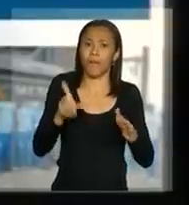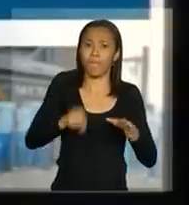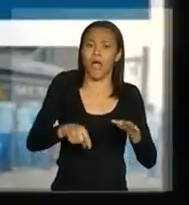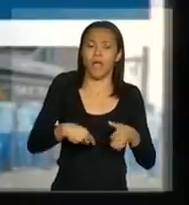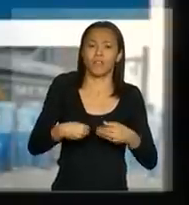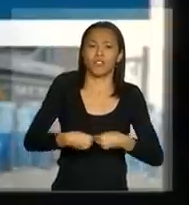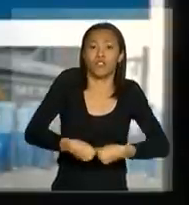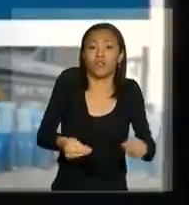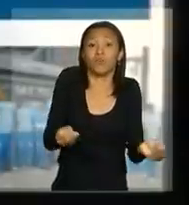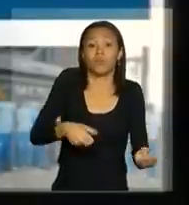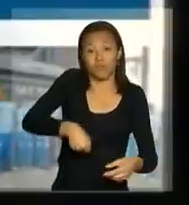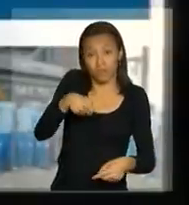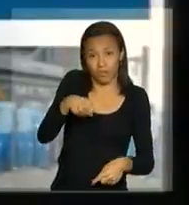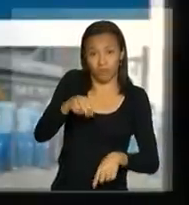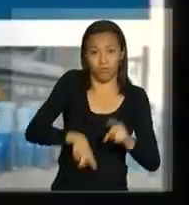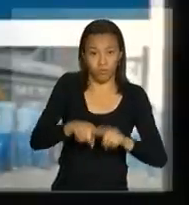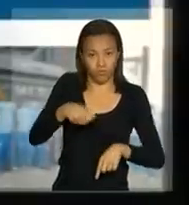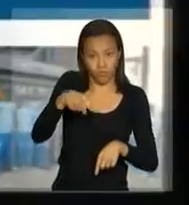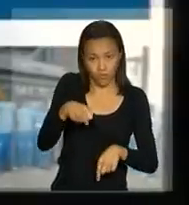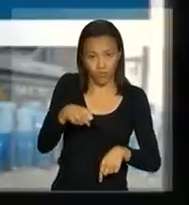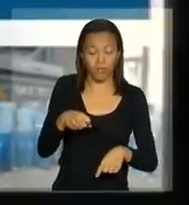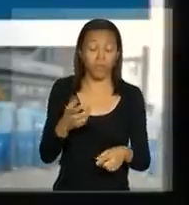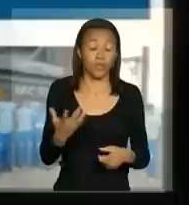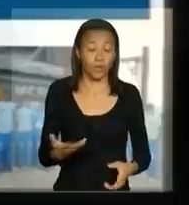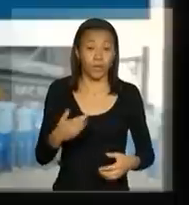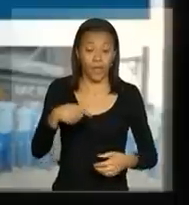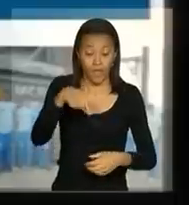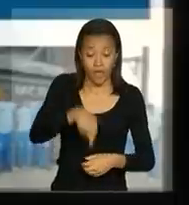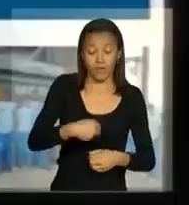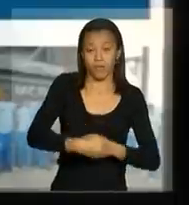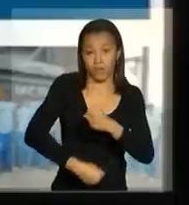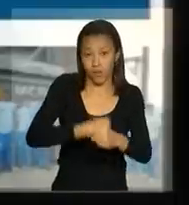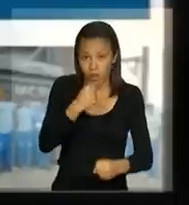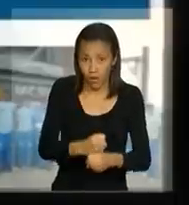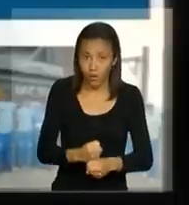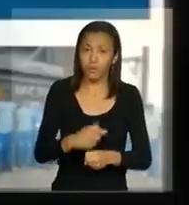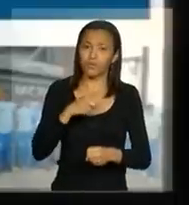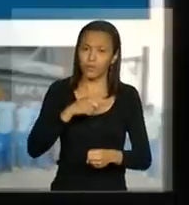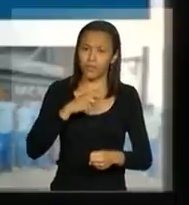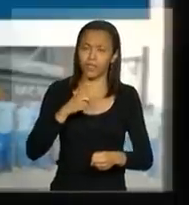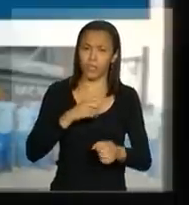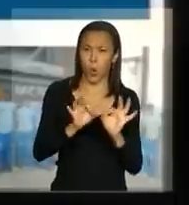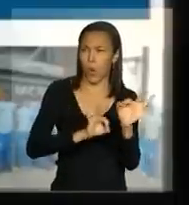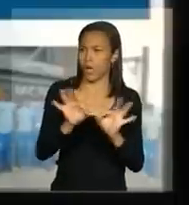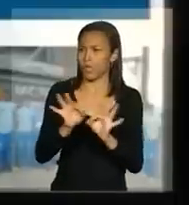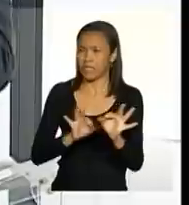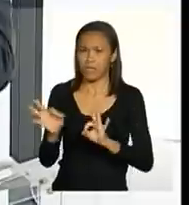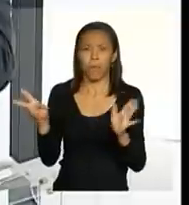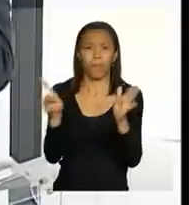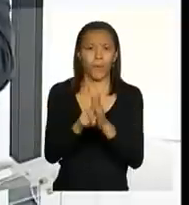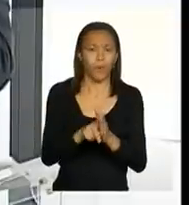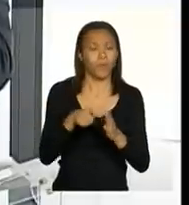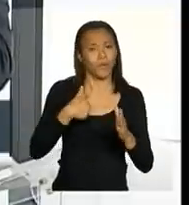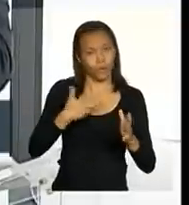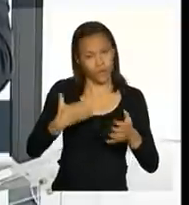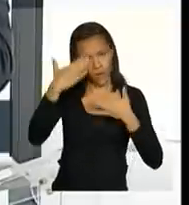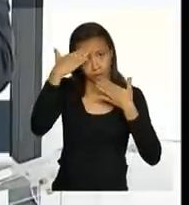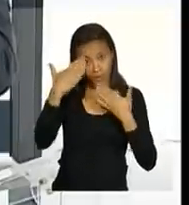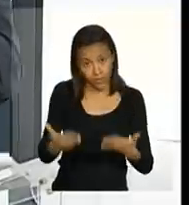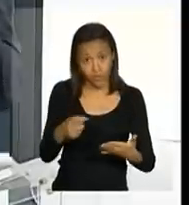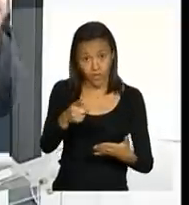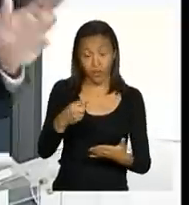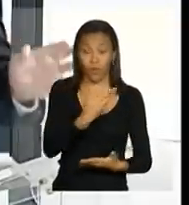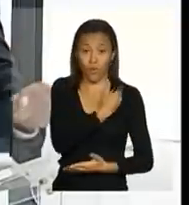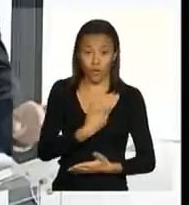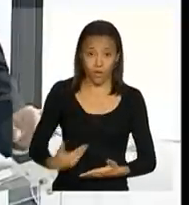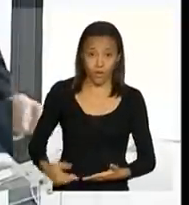kits se for necessário. Além disso, a Força esse ano tem uma estrutura própria de locomoção, e eu quero agradecer muito aqui o governador Pezão,